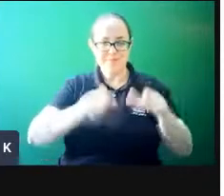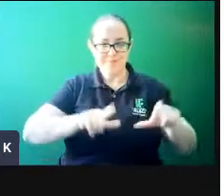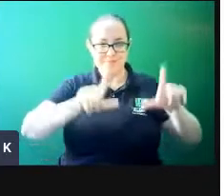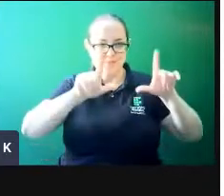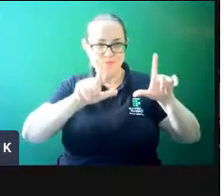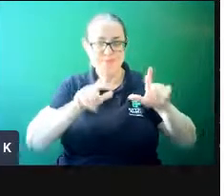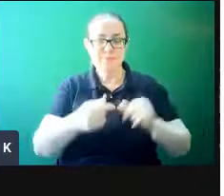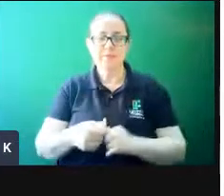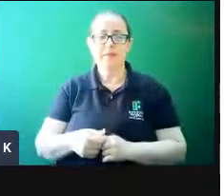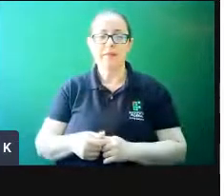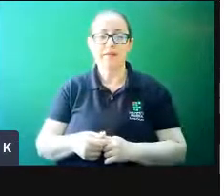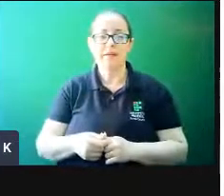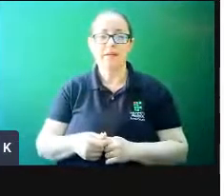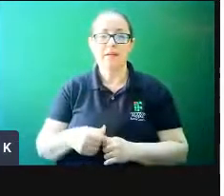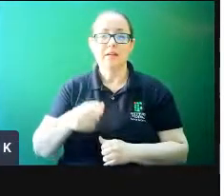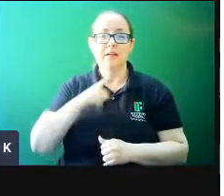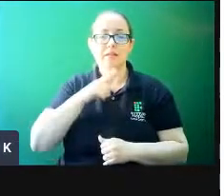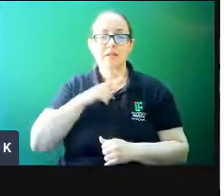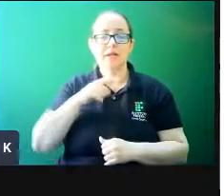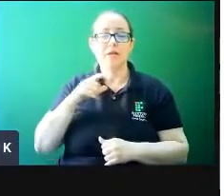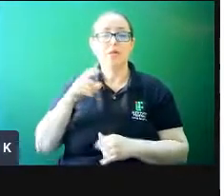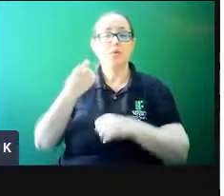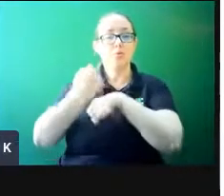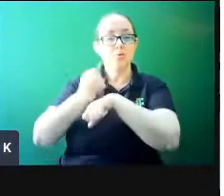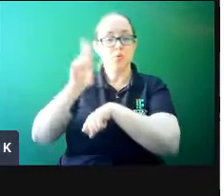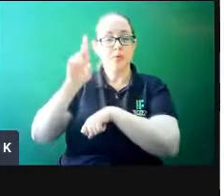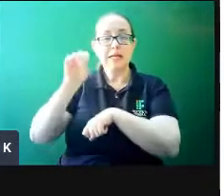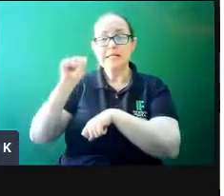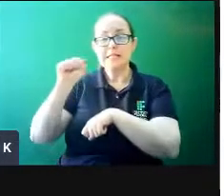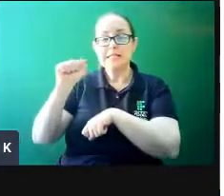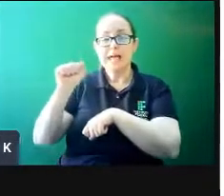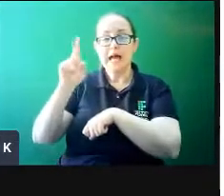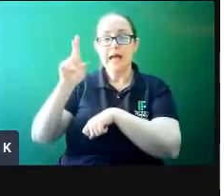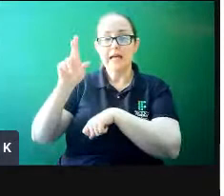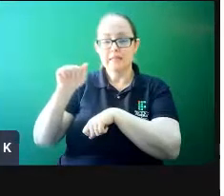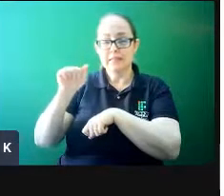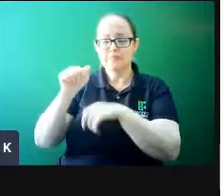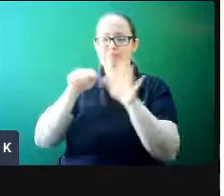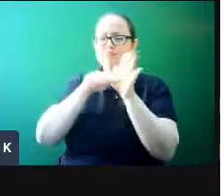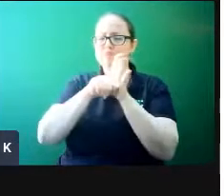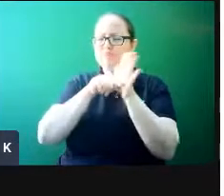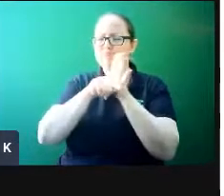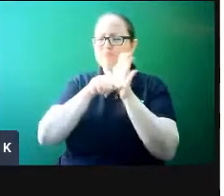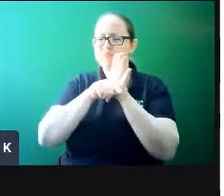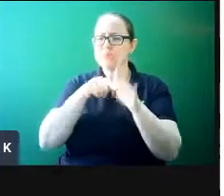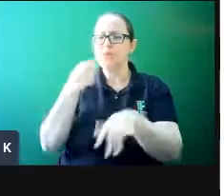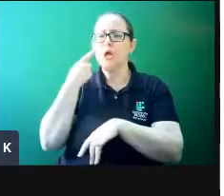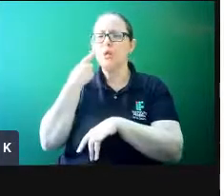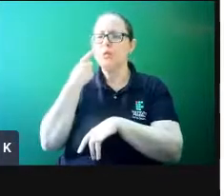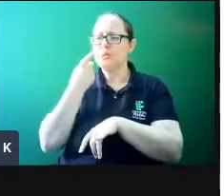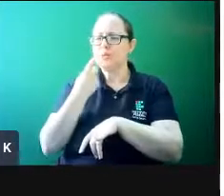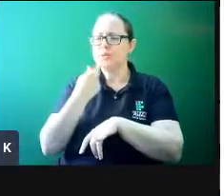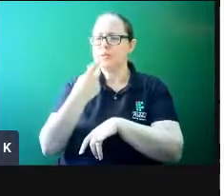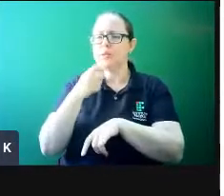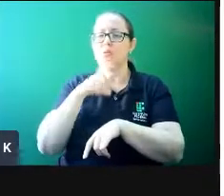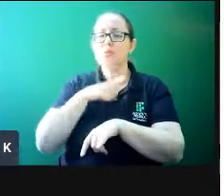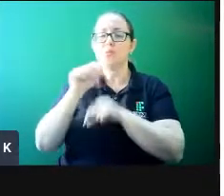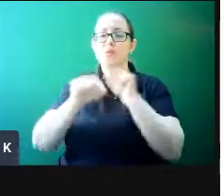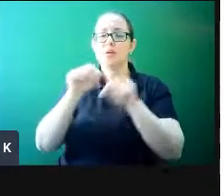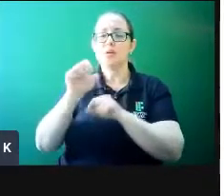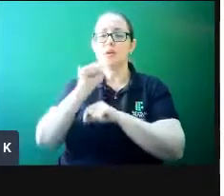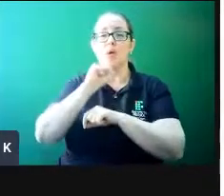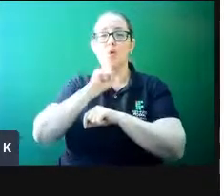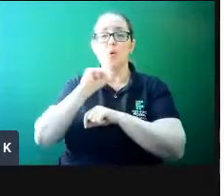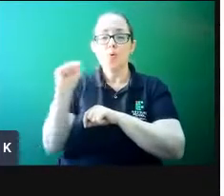A doutora Sara Lazar de Harvard fez uma pesquisa muito interessante no efeito de oito semanas da prática mindful